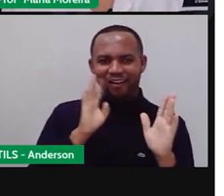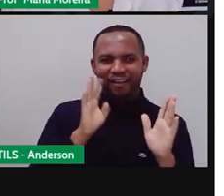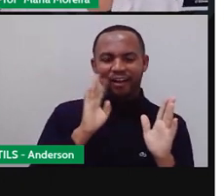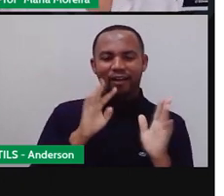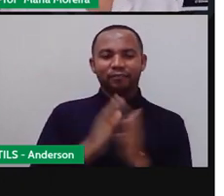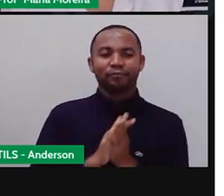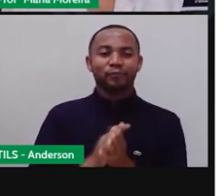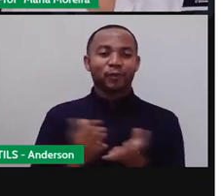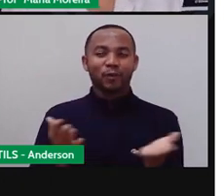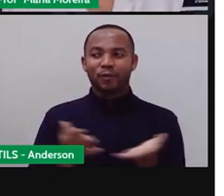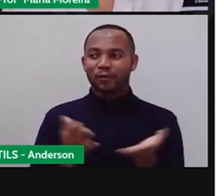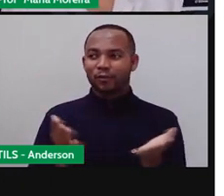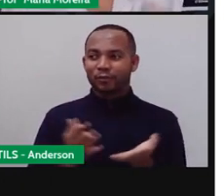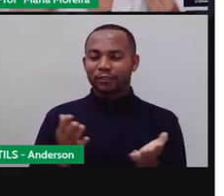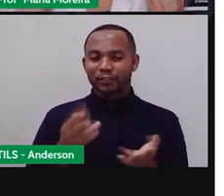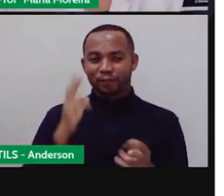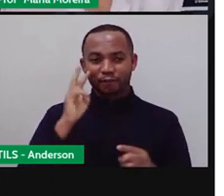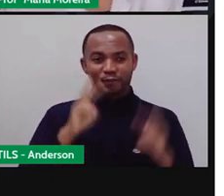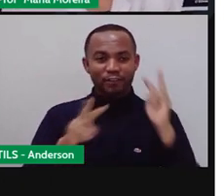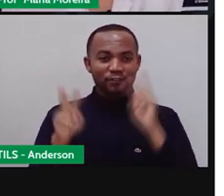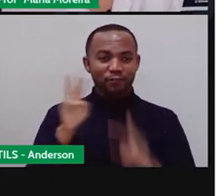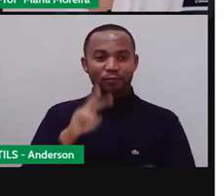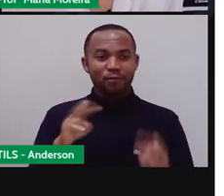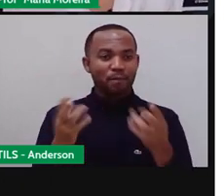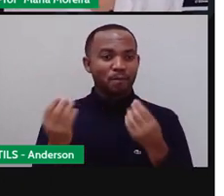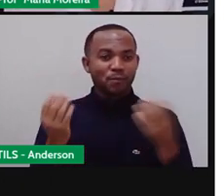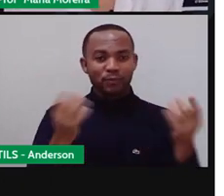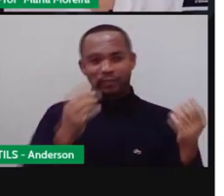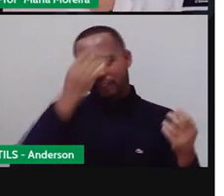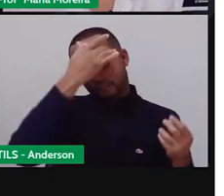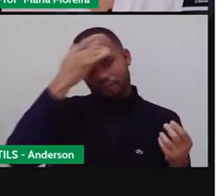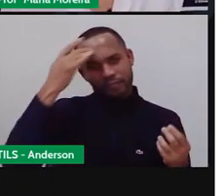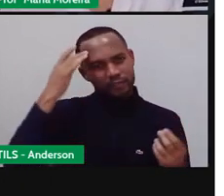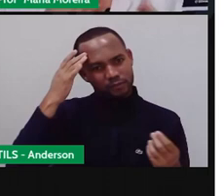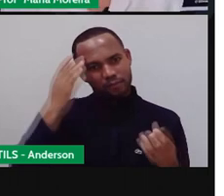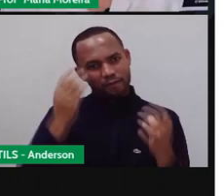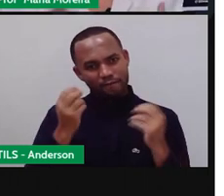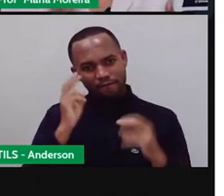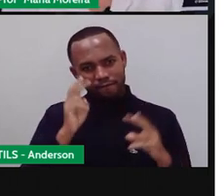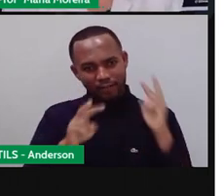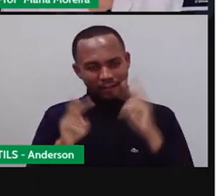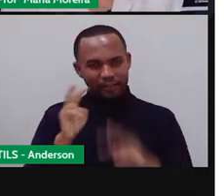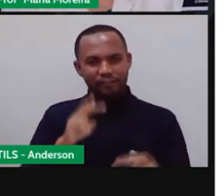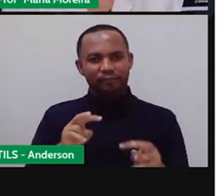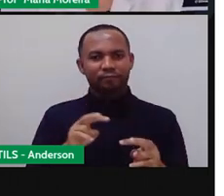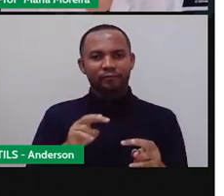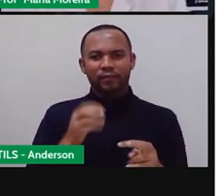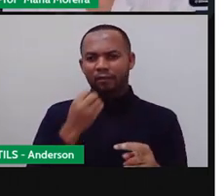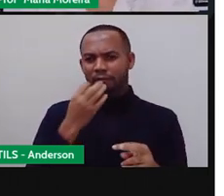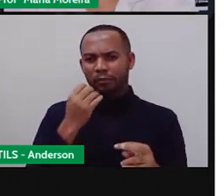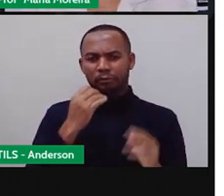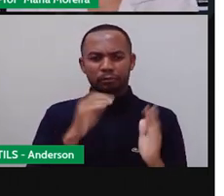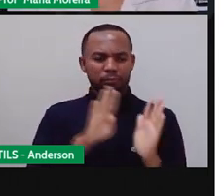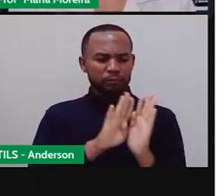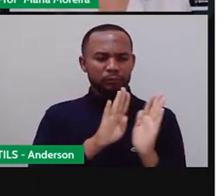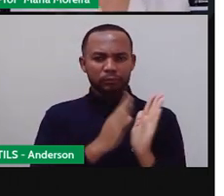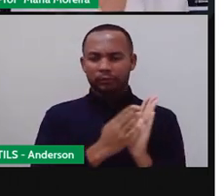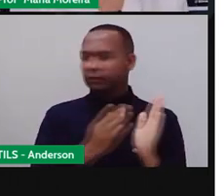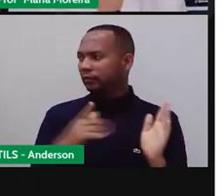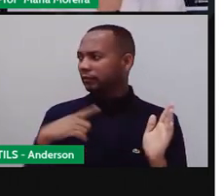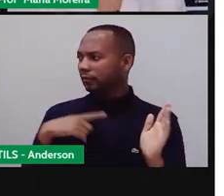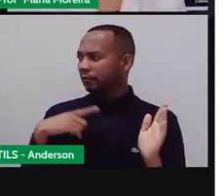elas, hoje, podem ser vistas por centenas e até milhares de pessoas em verdadeiros álbuns digitais. Então, por exemplo,